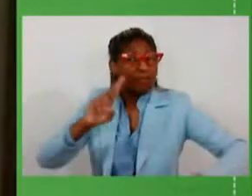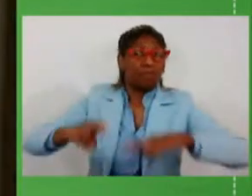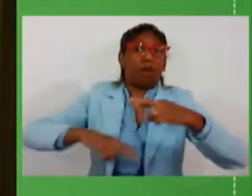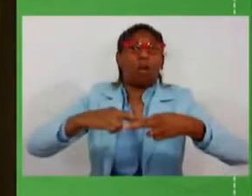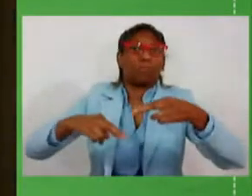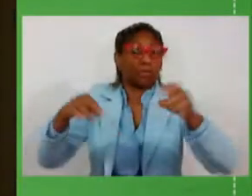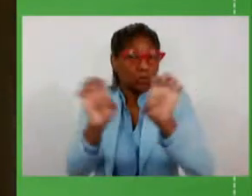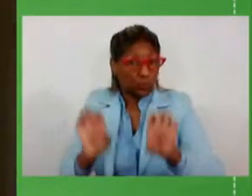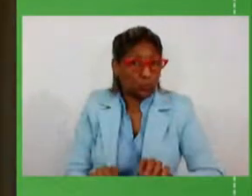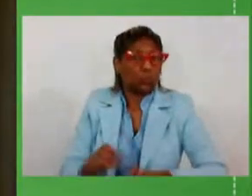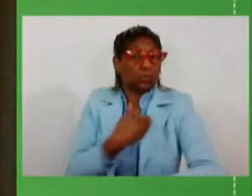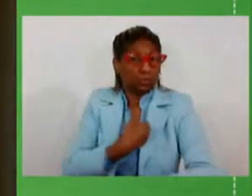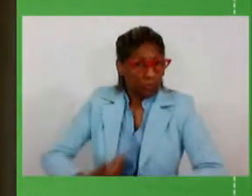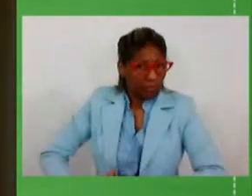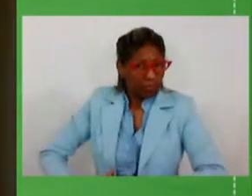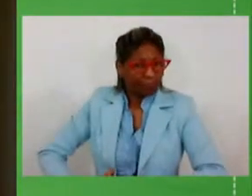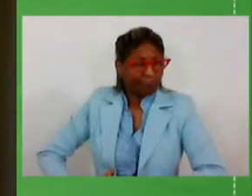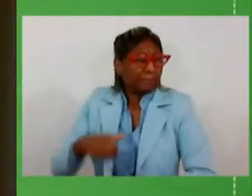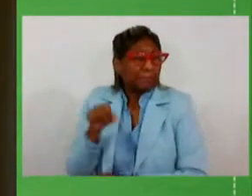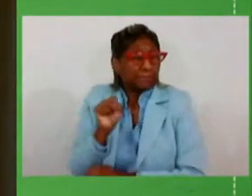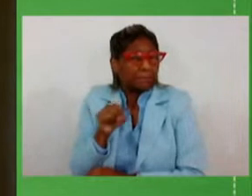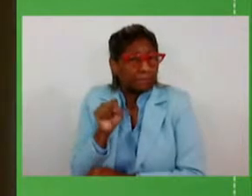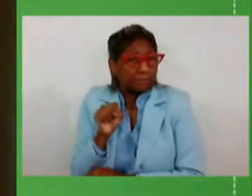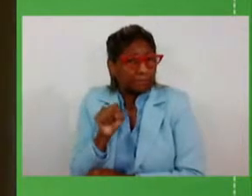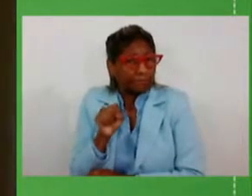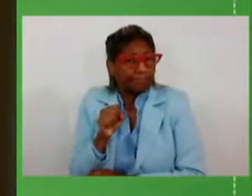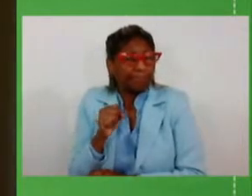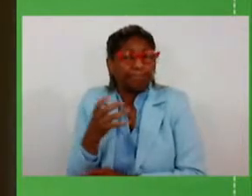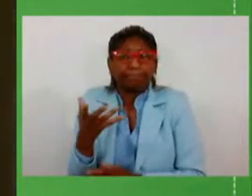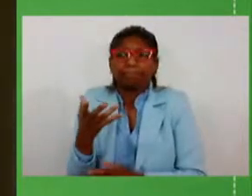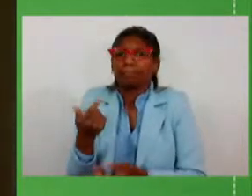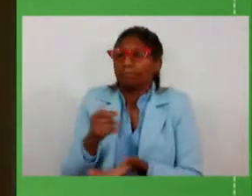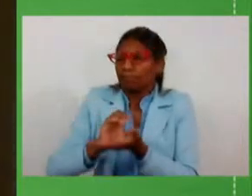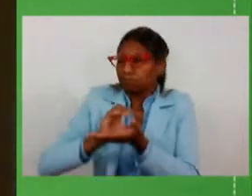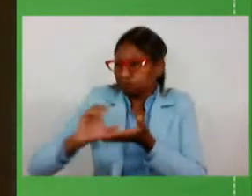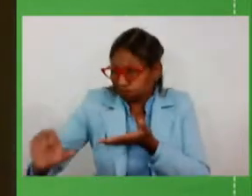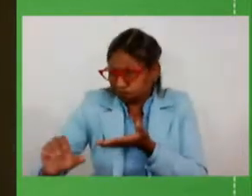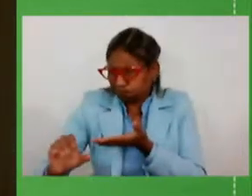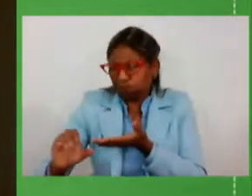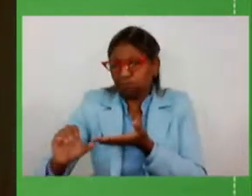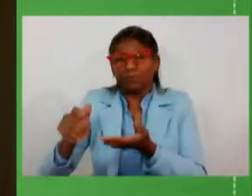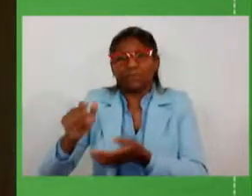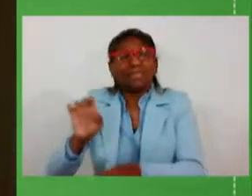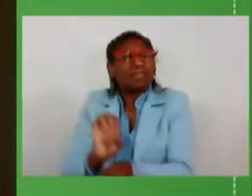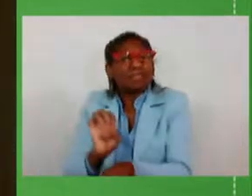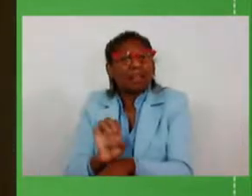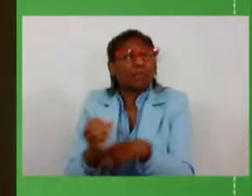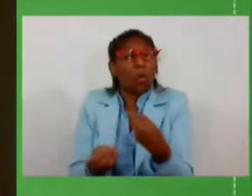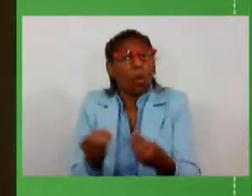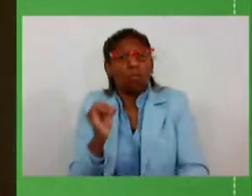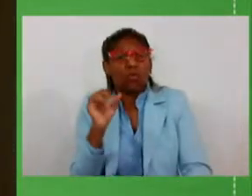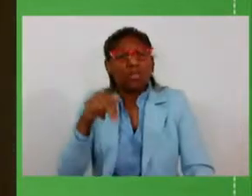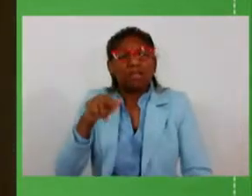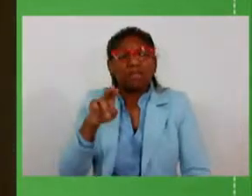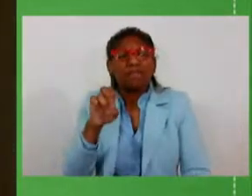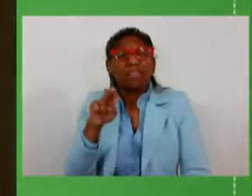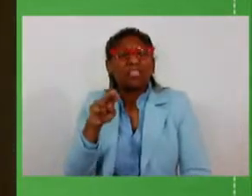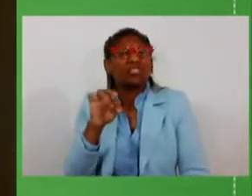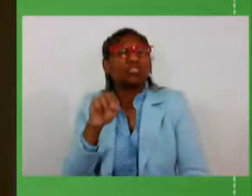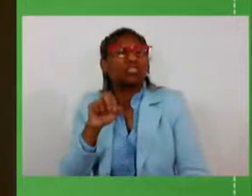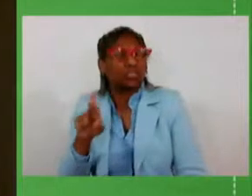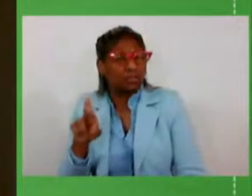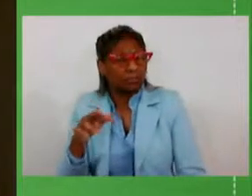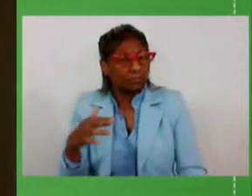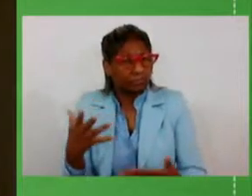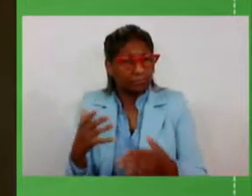dar condição de investimento ao Estado. Este programa, portanto, o